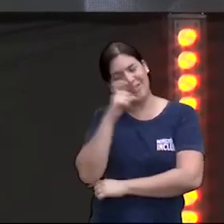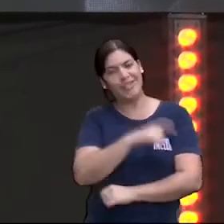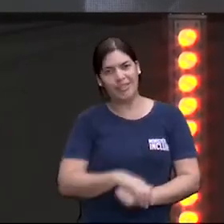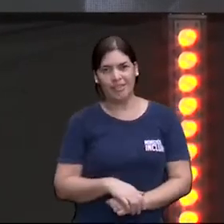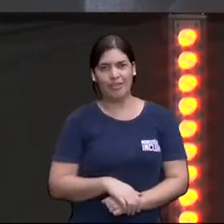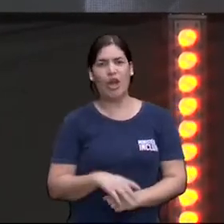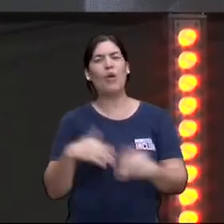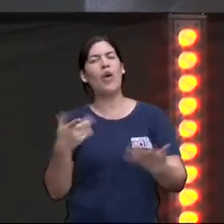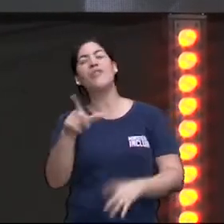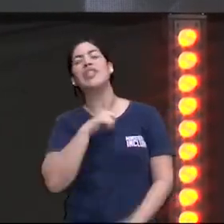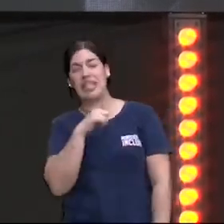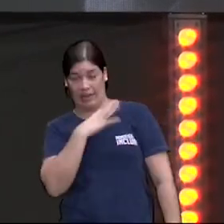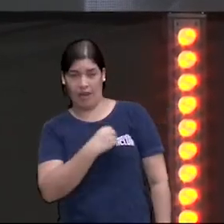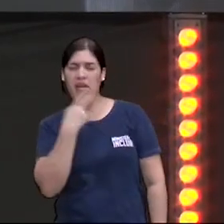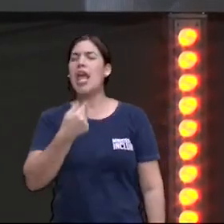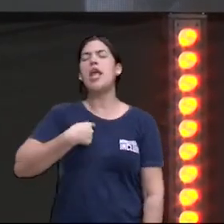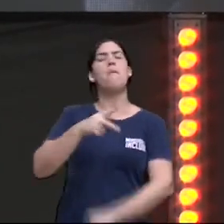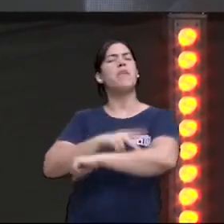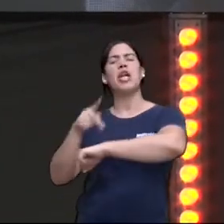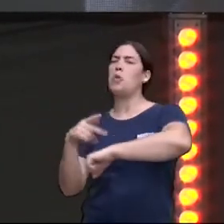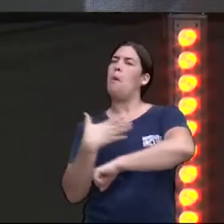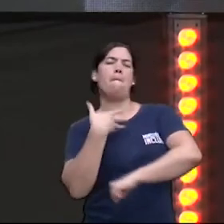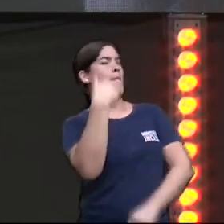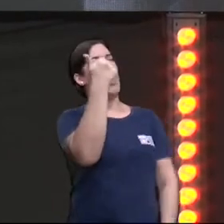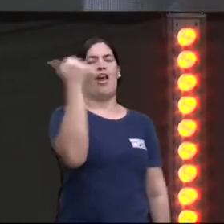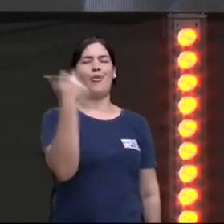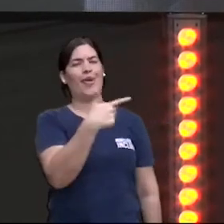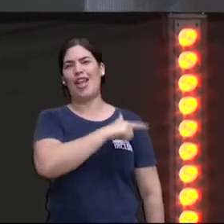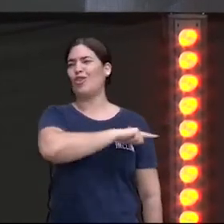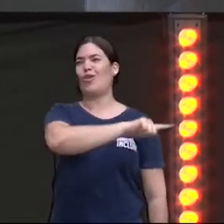melhor pedagogo do mundo, você critica todo mundo.